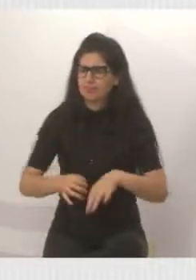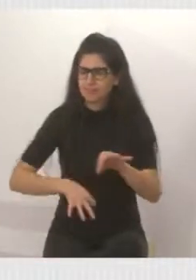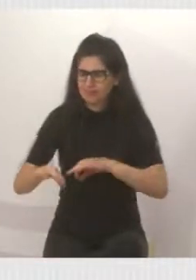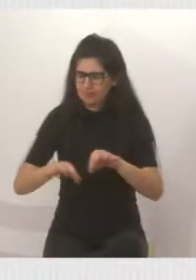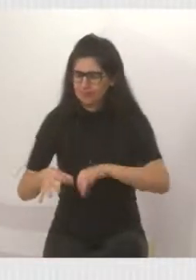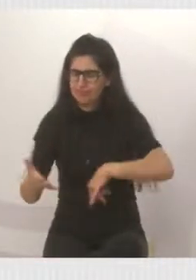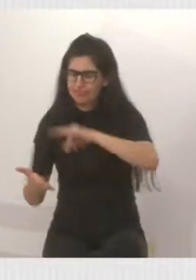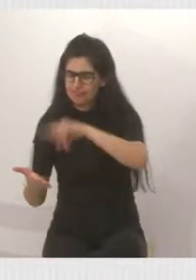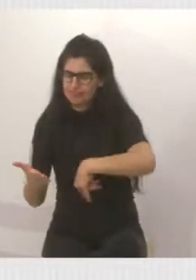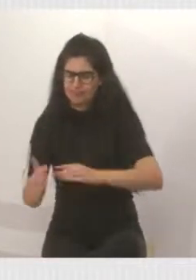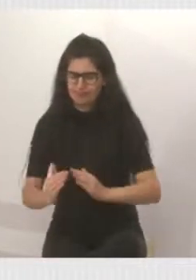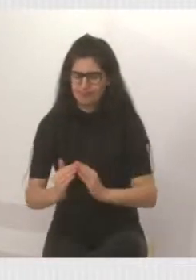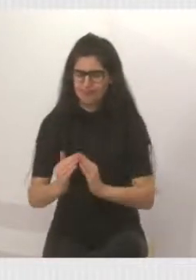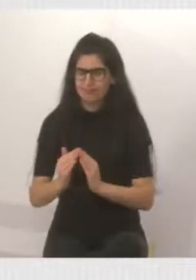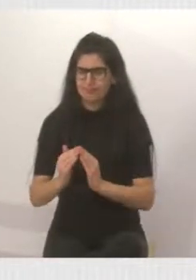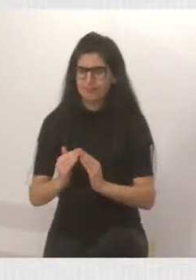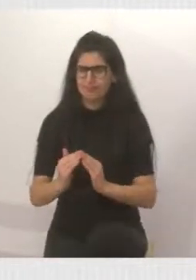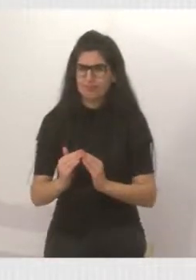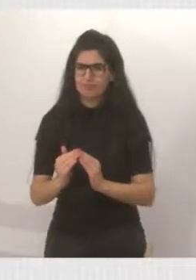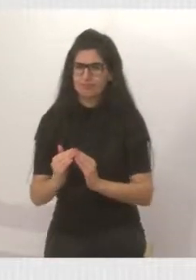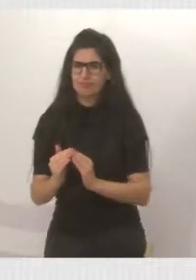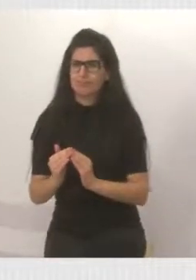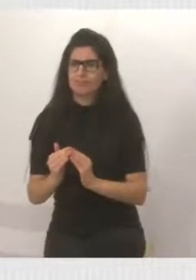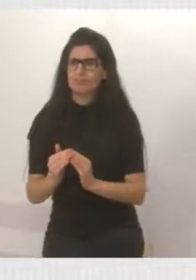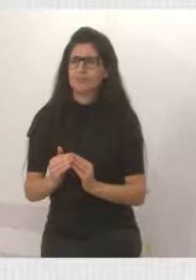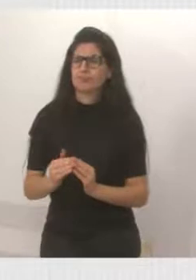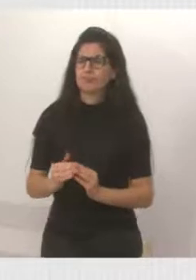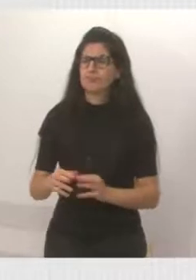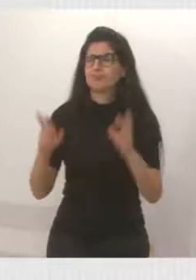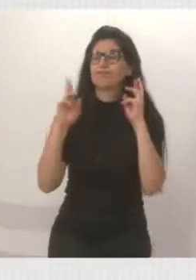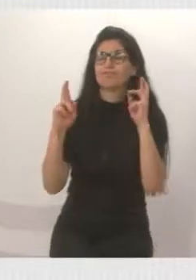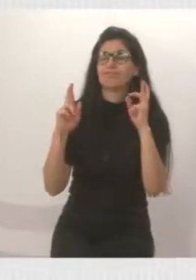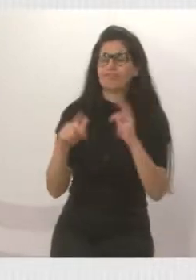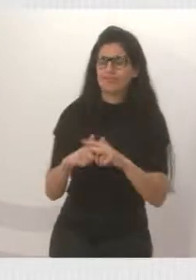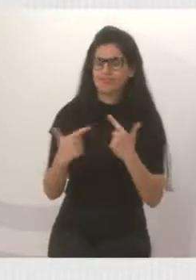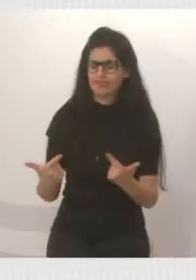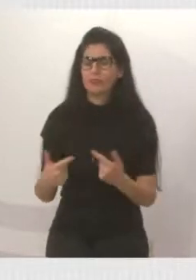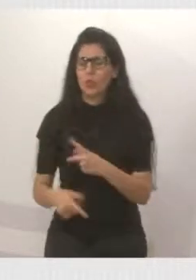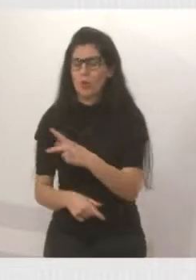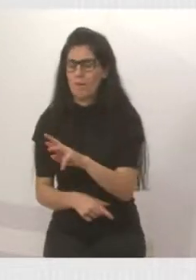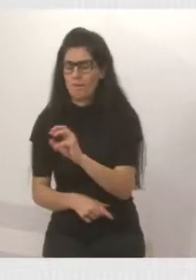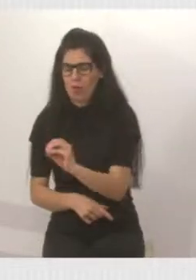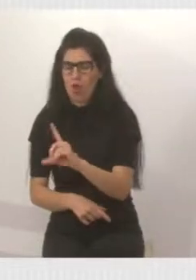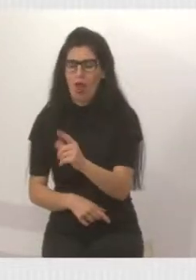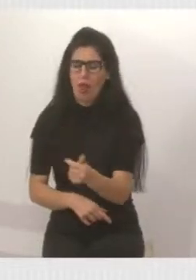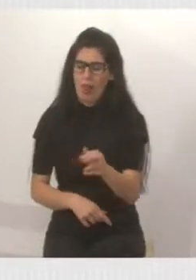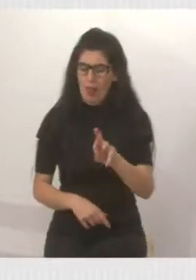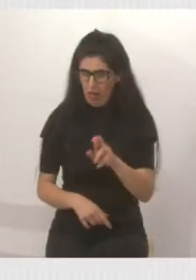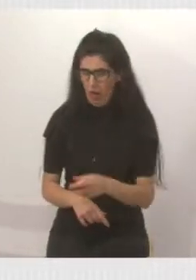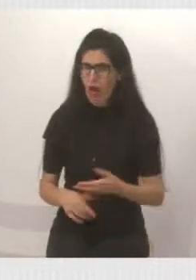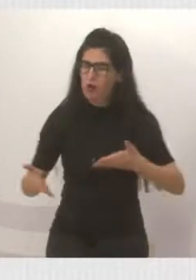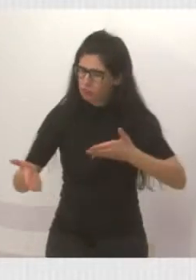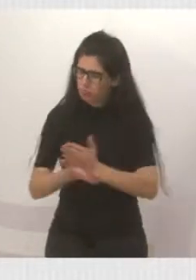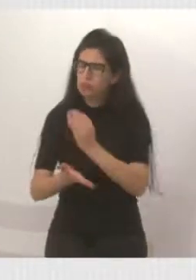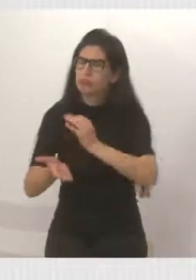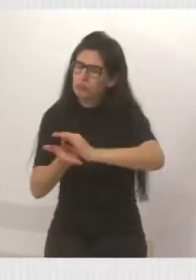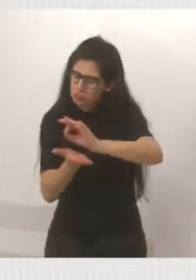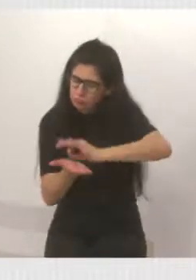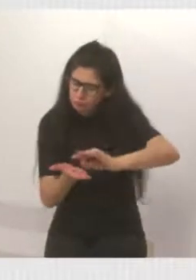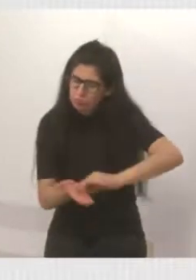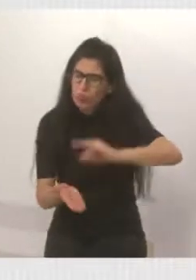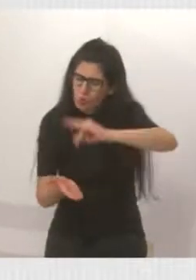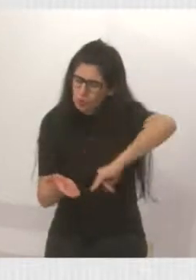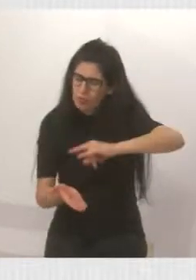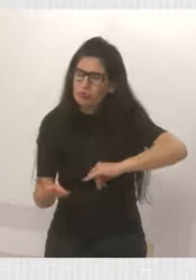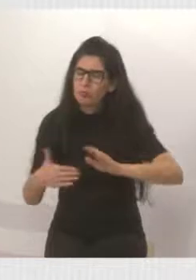áreas. E aqui quem vai ganhar é o povo, que se Deus quiser, a Prolar vai fazer. O Isaia Santana também está envolvido no